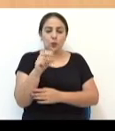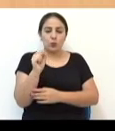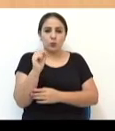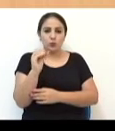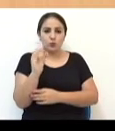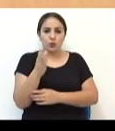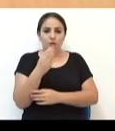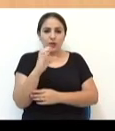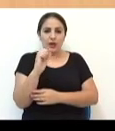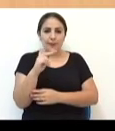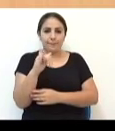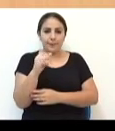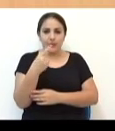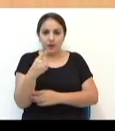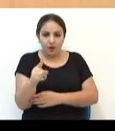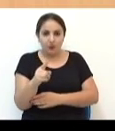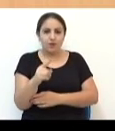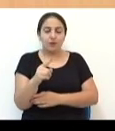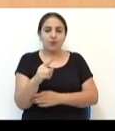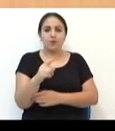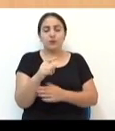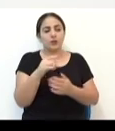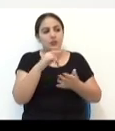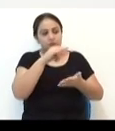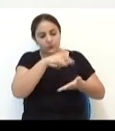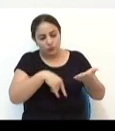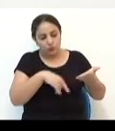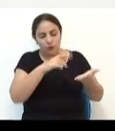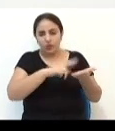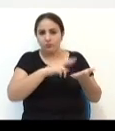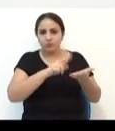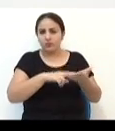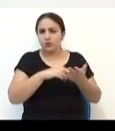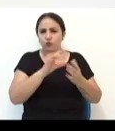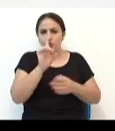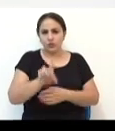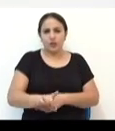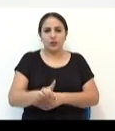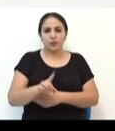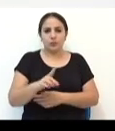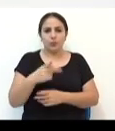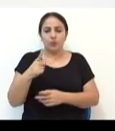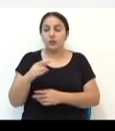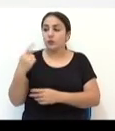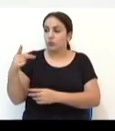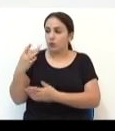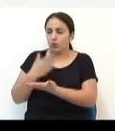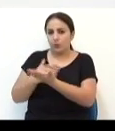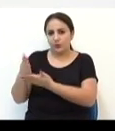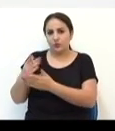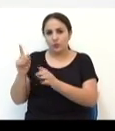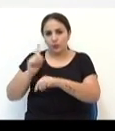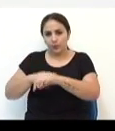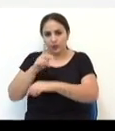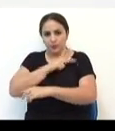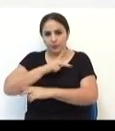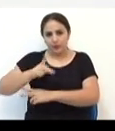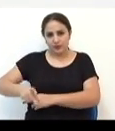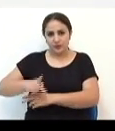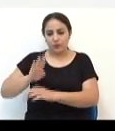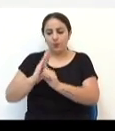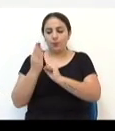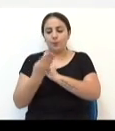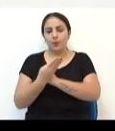campeão, uma escritura ou um direito de posse. O senhor começou a se interessar pela política quando foi presidente, então, do bairro da Vila